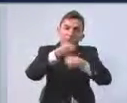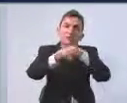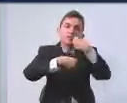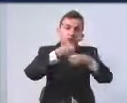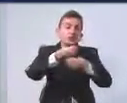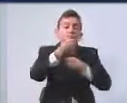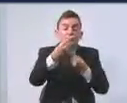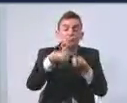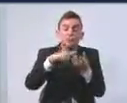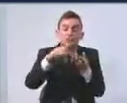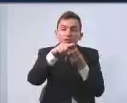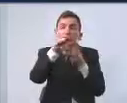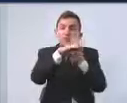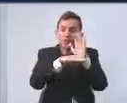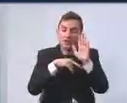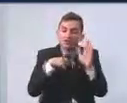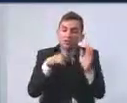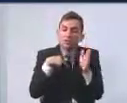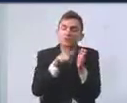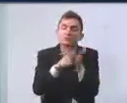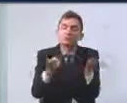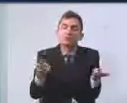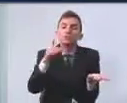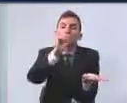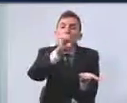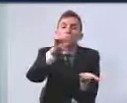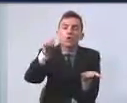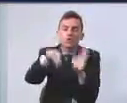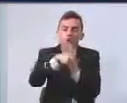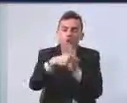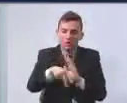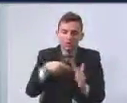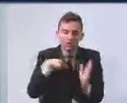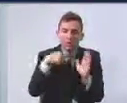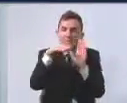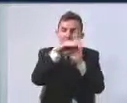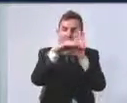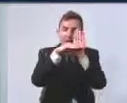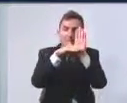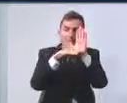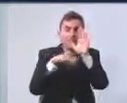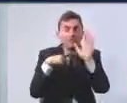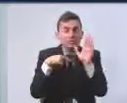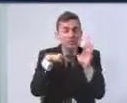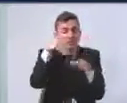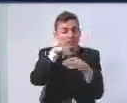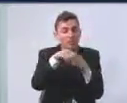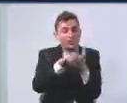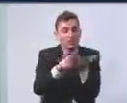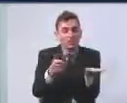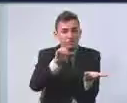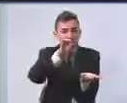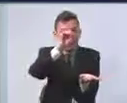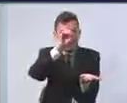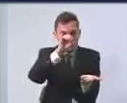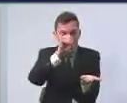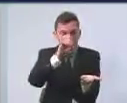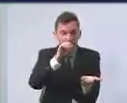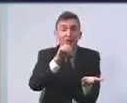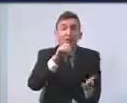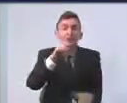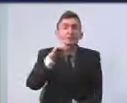publicados no Diário Oficial do Município. Todas as regrinhas lá estão lá colocadas. Normalmente nesse mês,